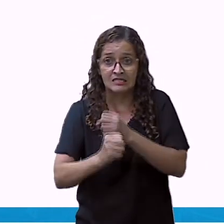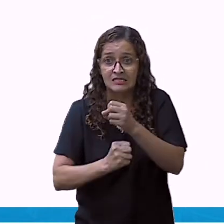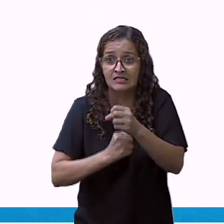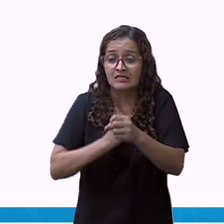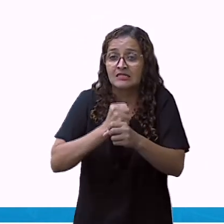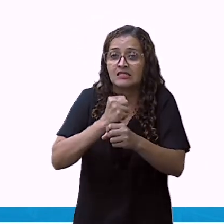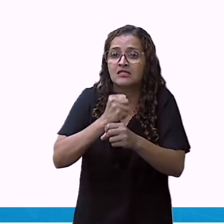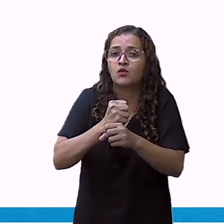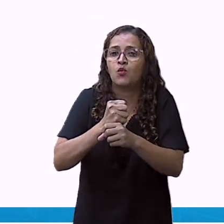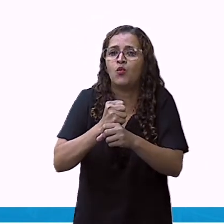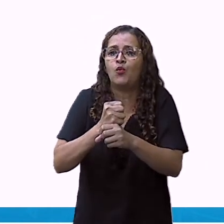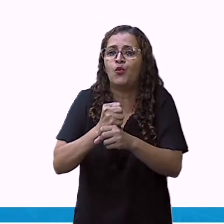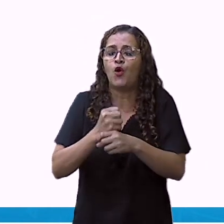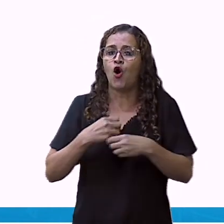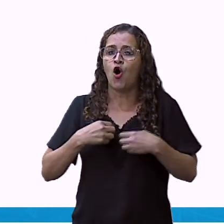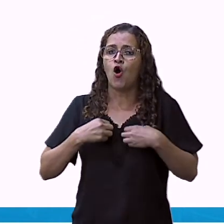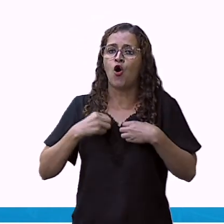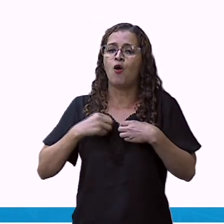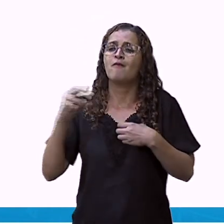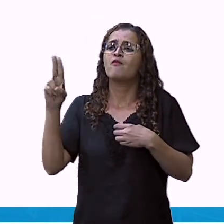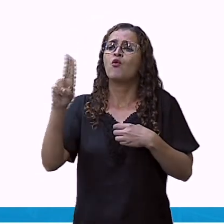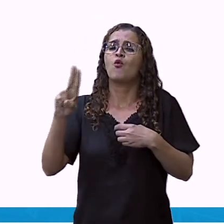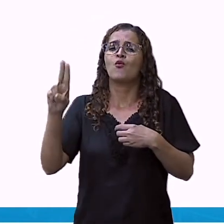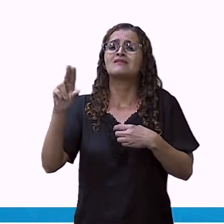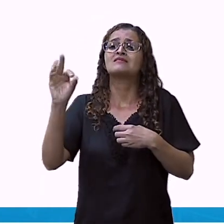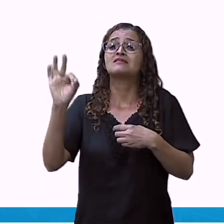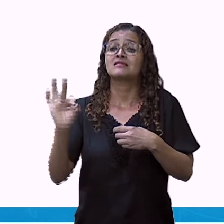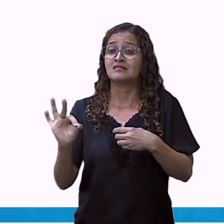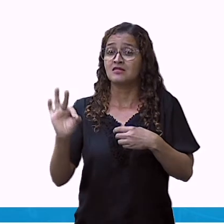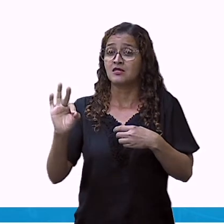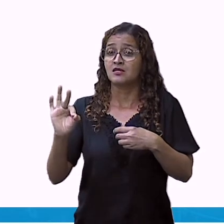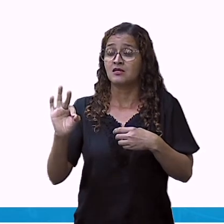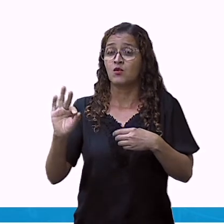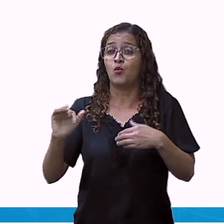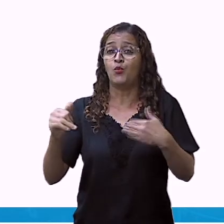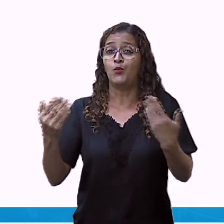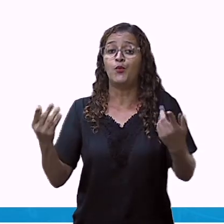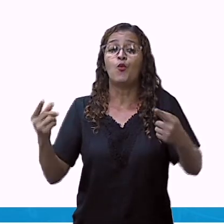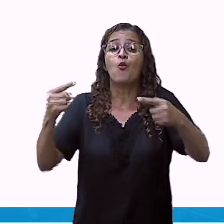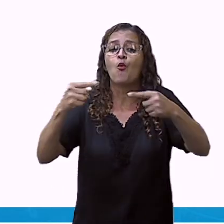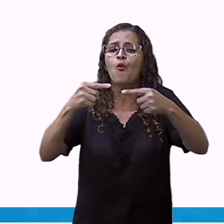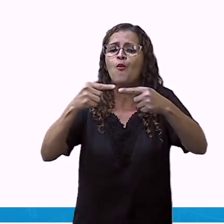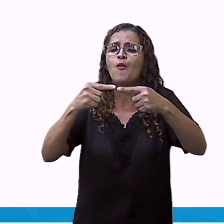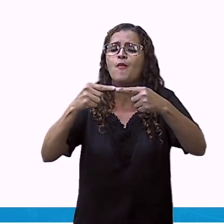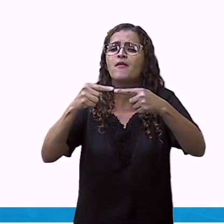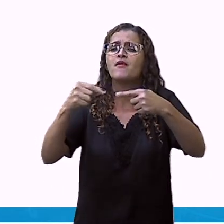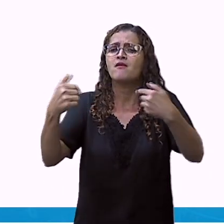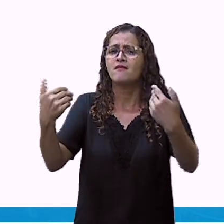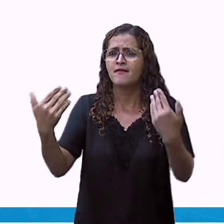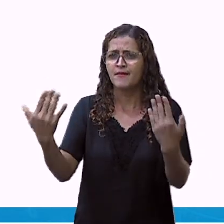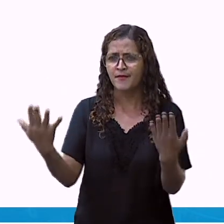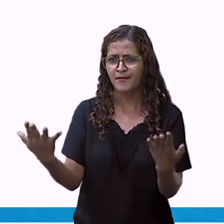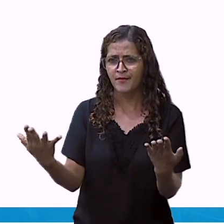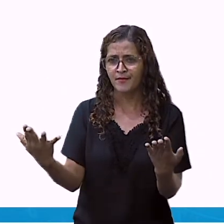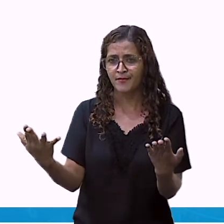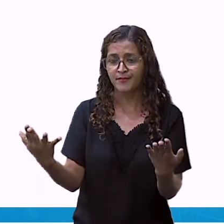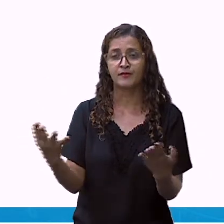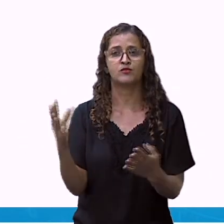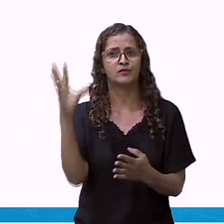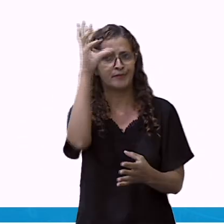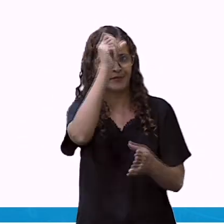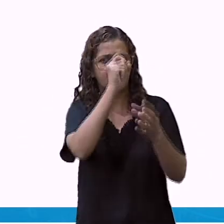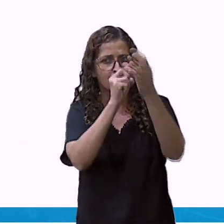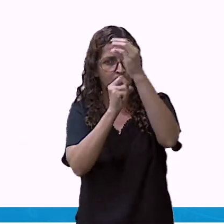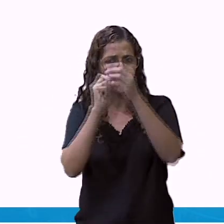estações. Nós aprendemos que as estações são quantas? Quatro. Mas nós temos aqui o